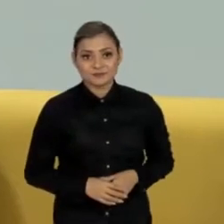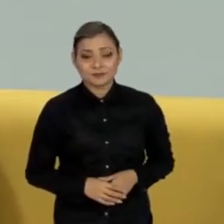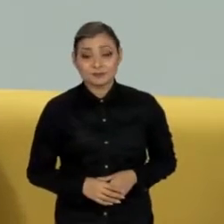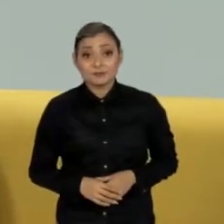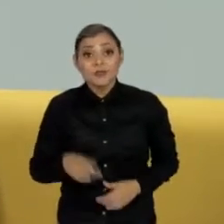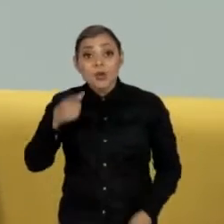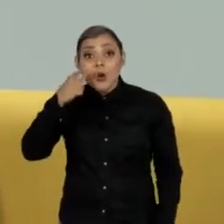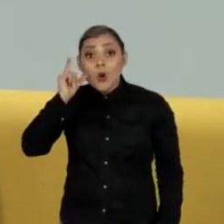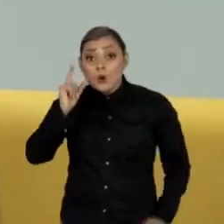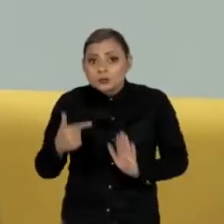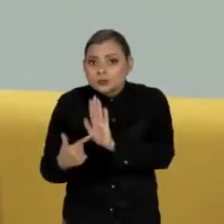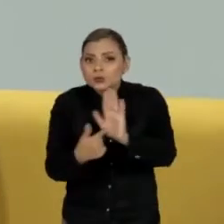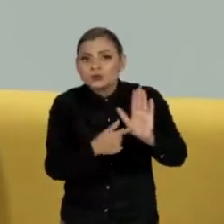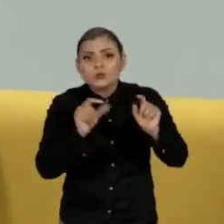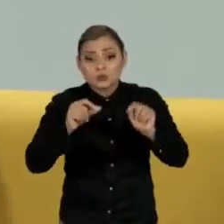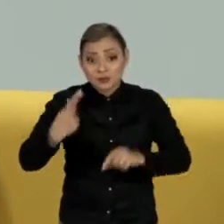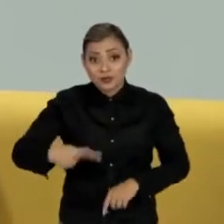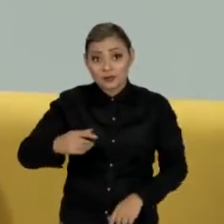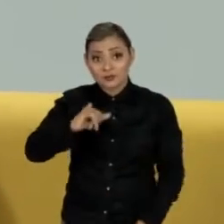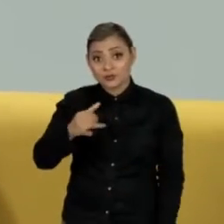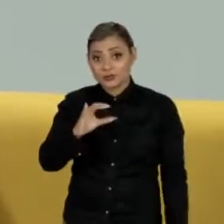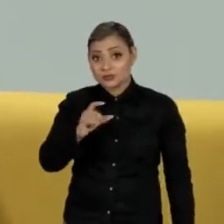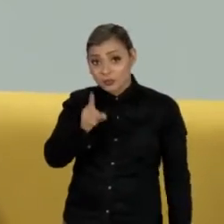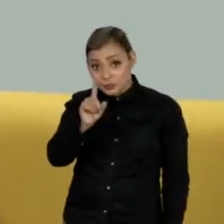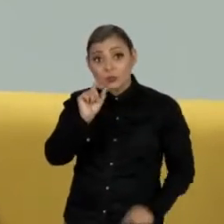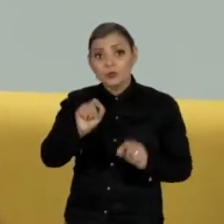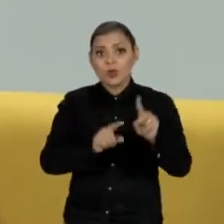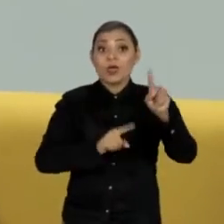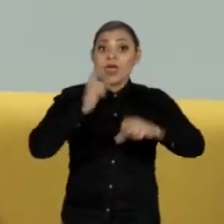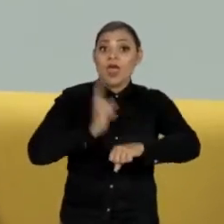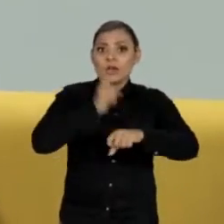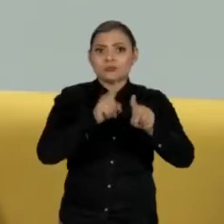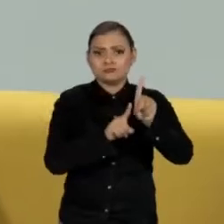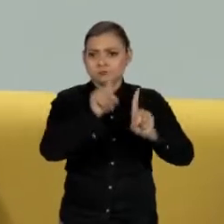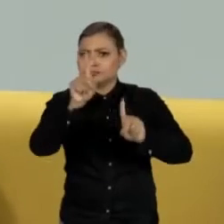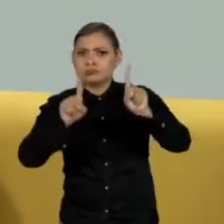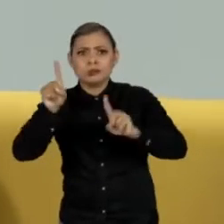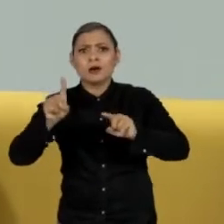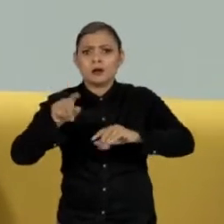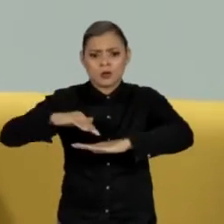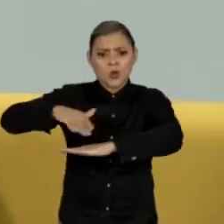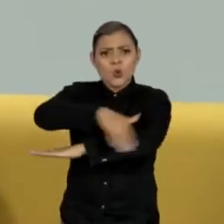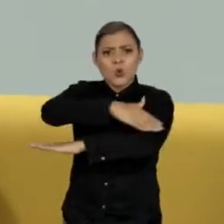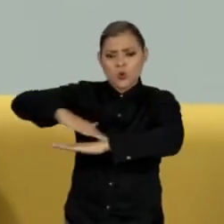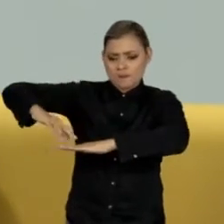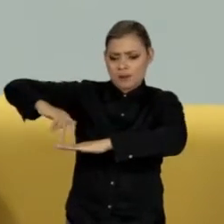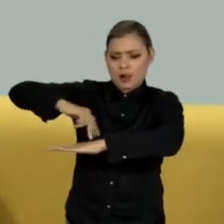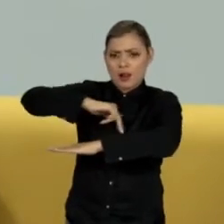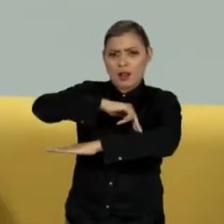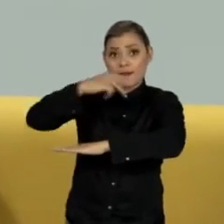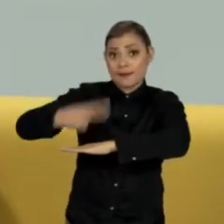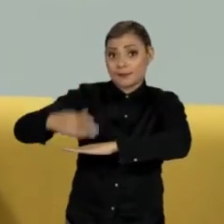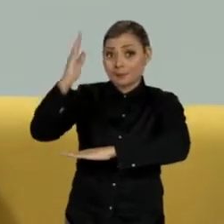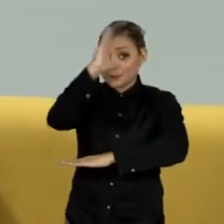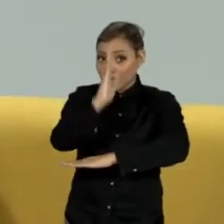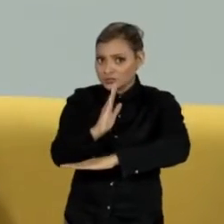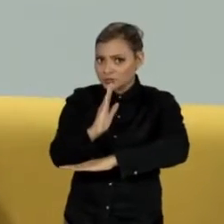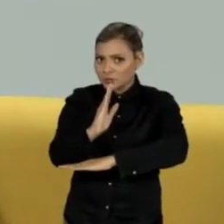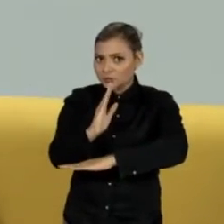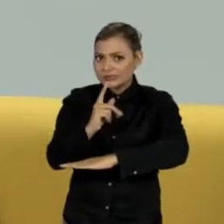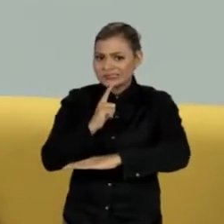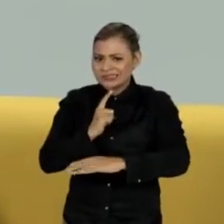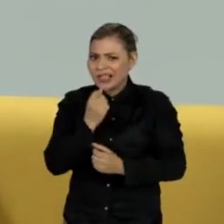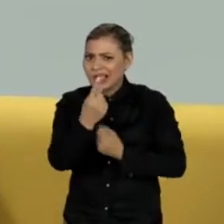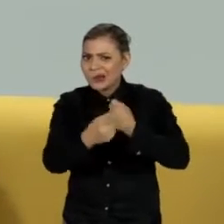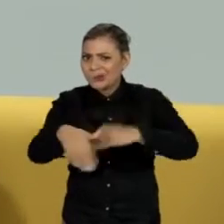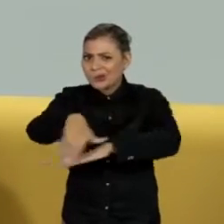Ontem nós mostramos aqui no JC1 o ranking das calçadas no Brasil e trouxemos alguns exemplos de má conservação.